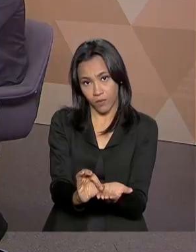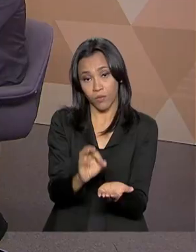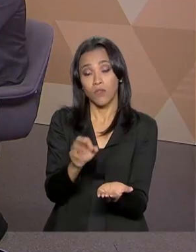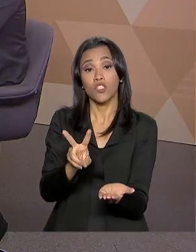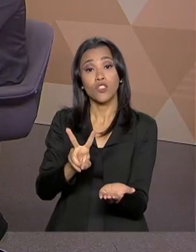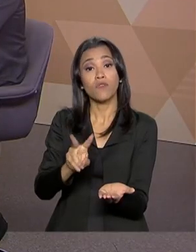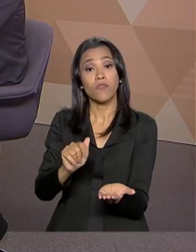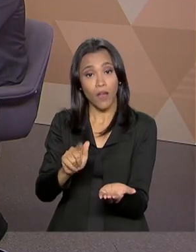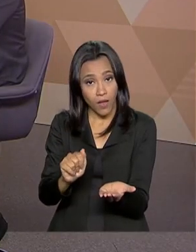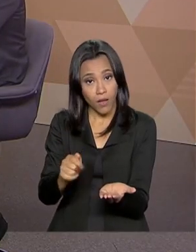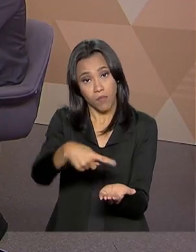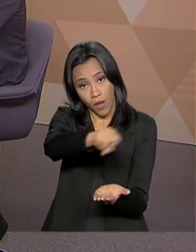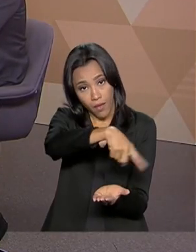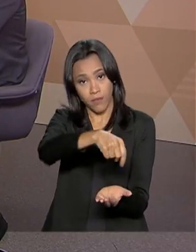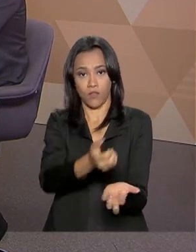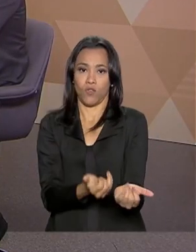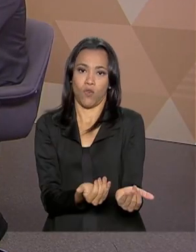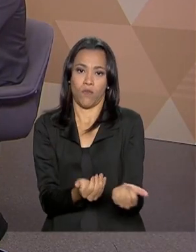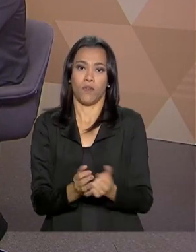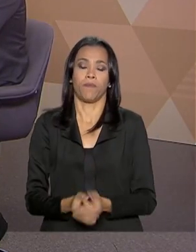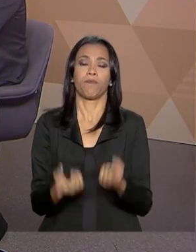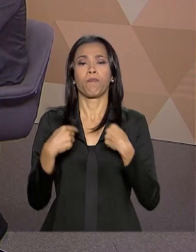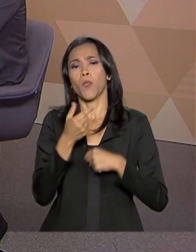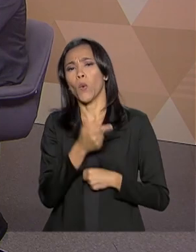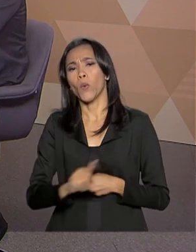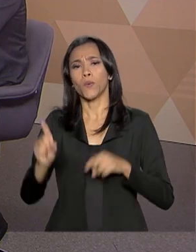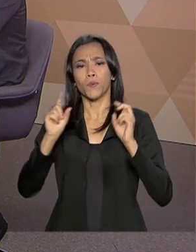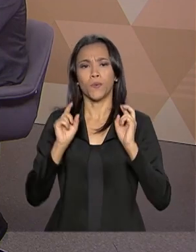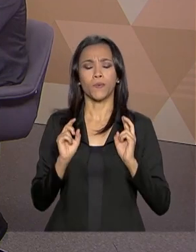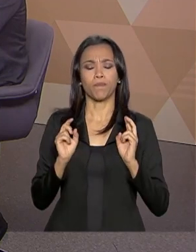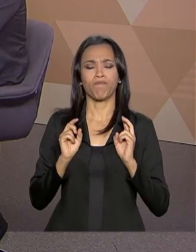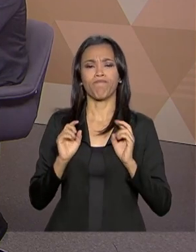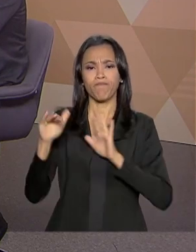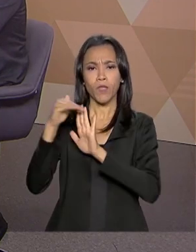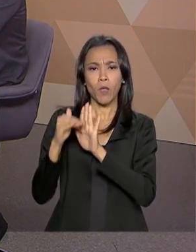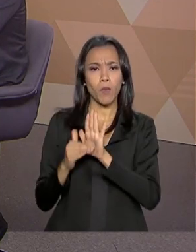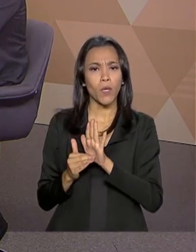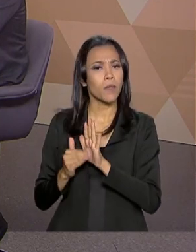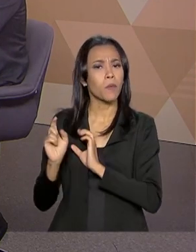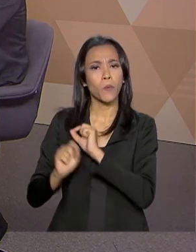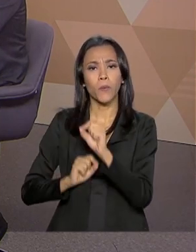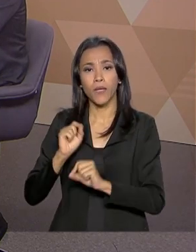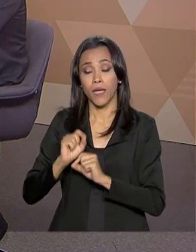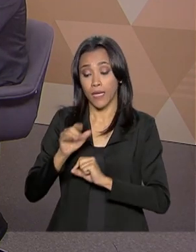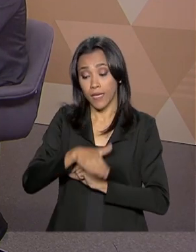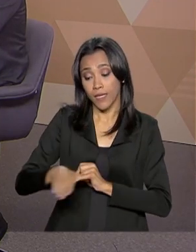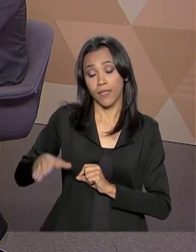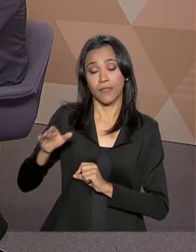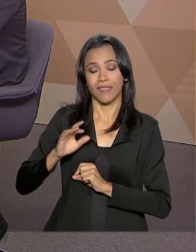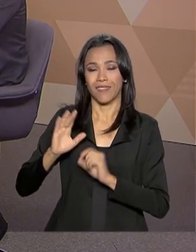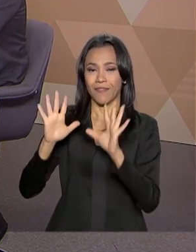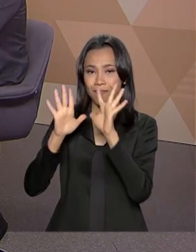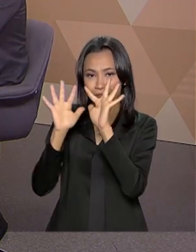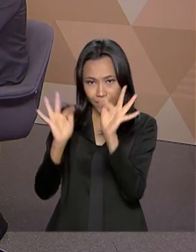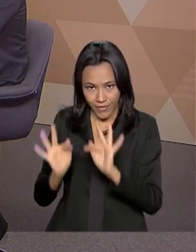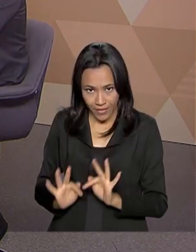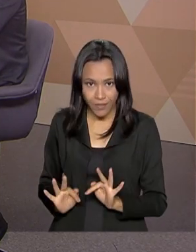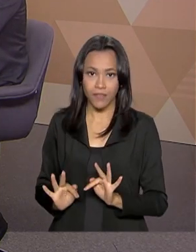Família. Ainda na área da assistência social, vamos passar agora para um outro programa, o Criança Feliz, que é esse programa de